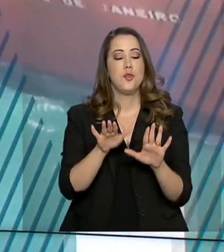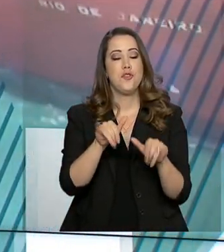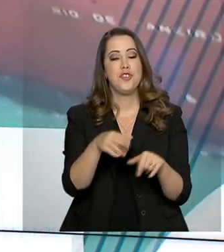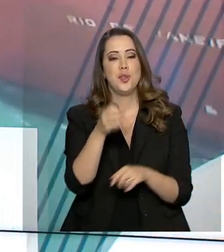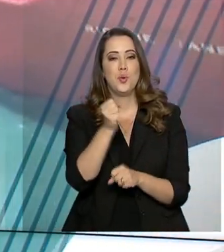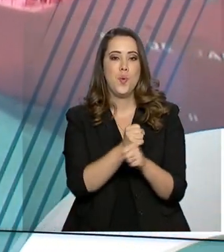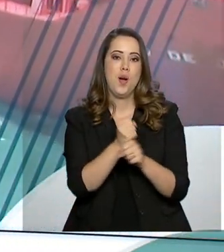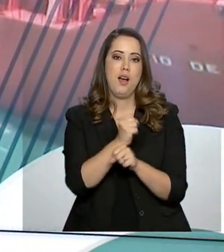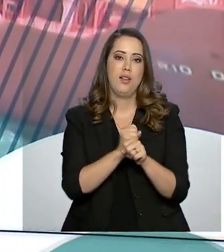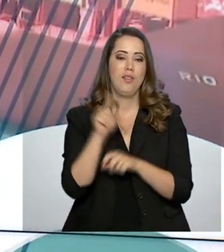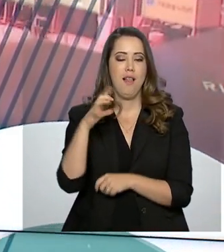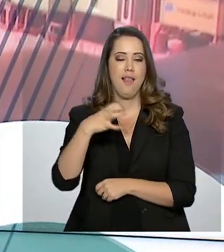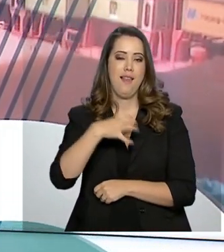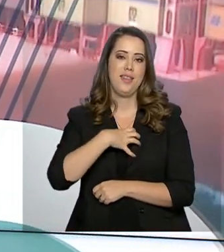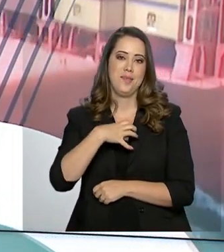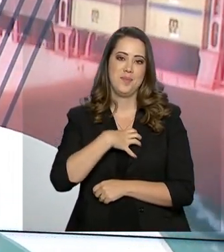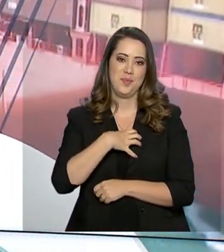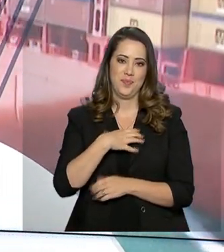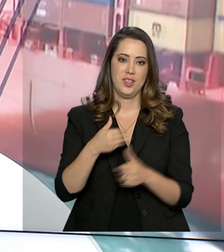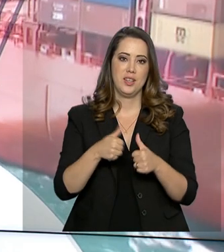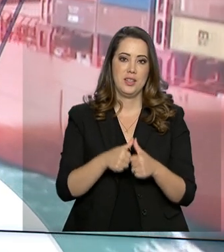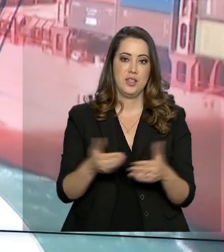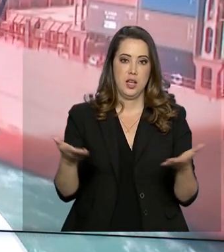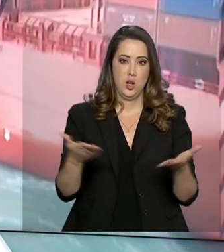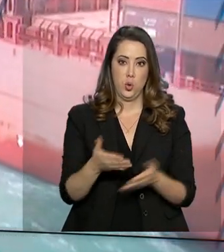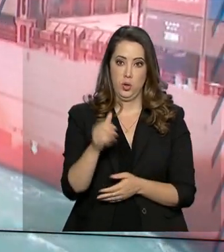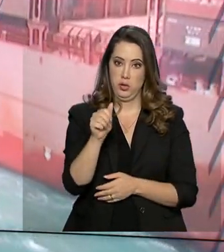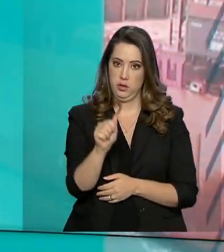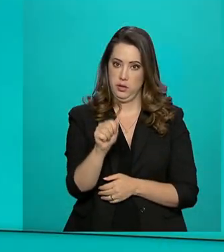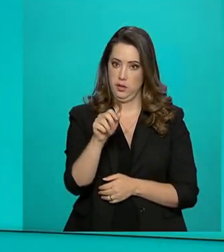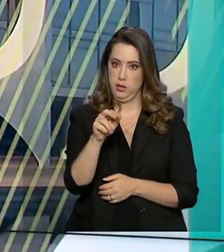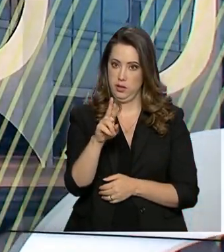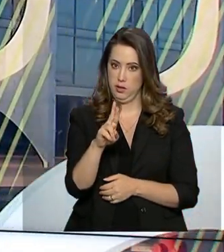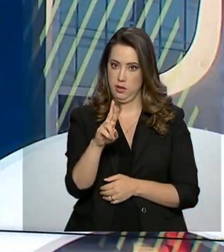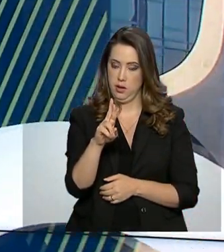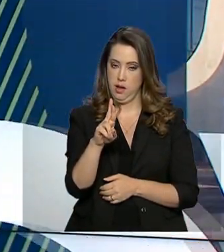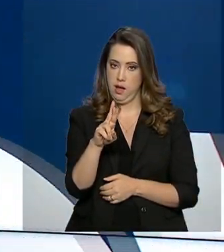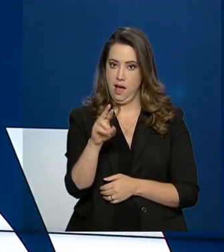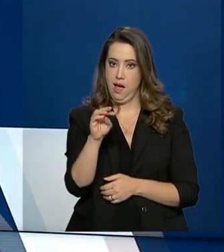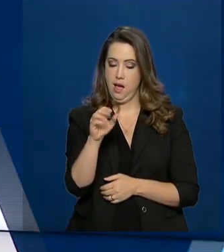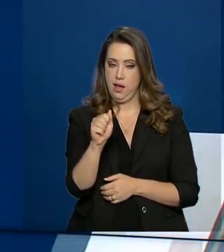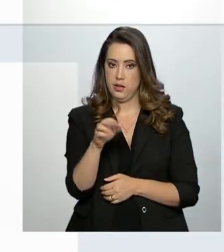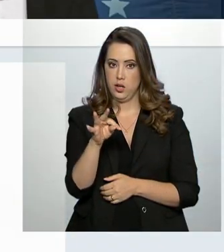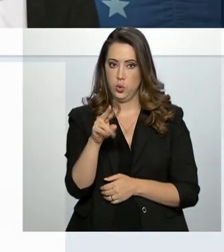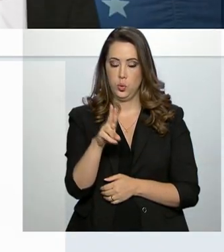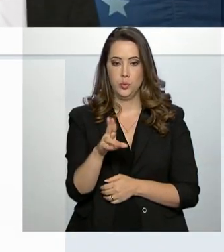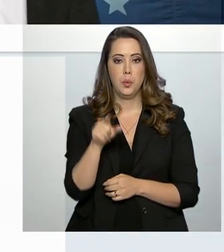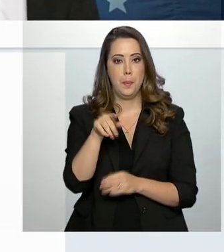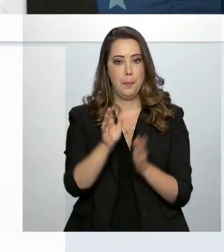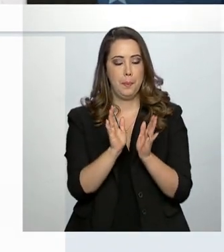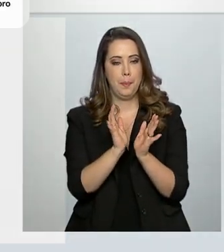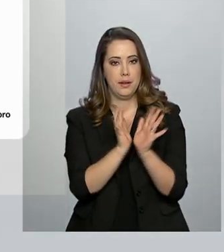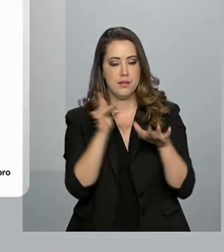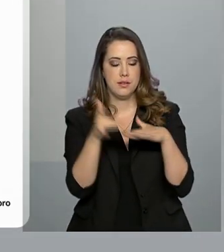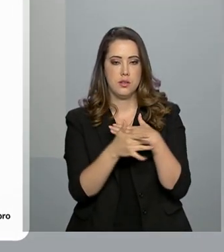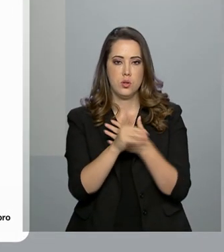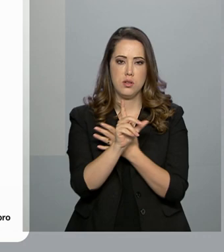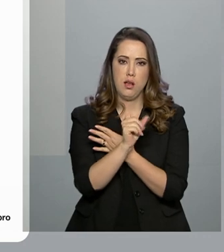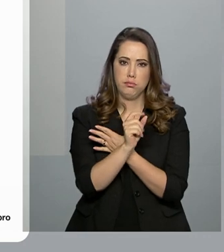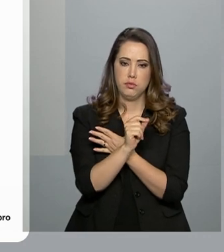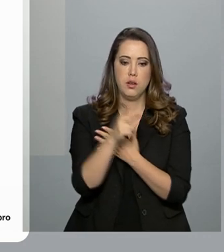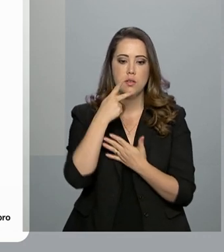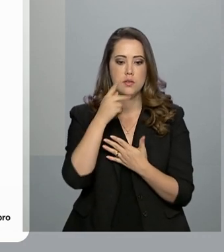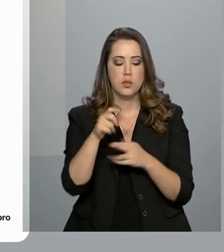de fim de ano na Bahia. Ele está na base naval de Aratu. Neste fim de semana, pelas redes sociais, ele pediu que o Congresso aprove a